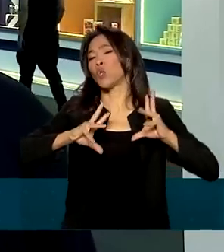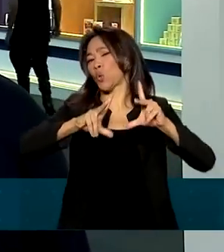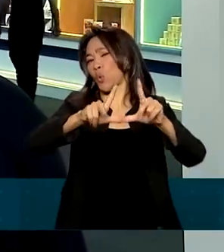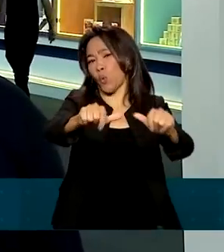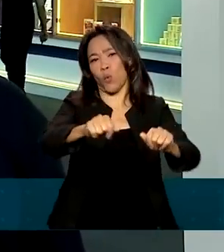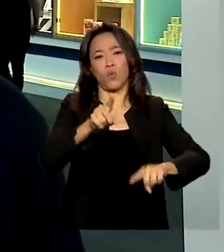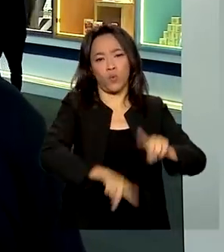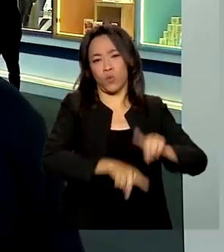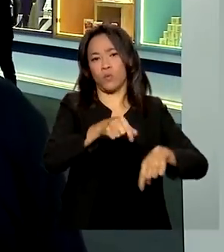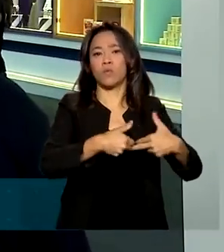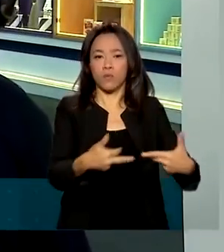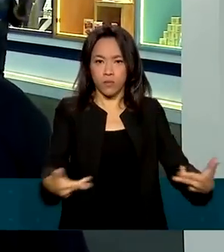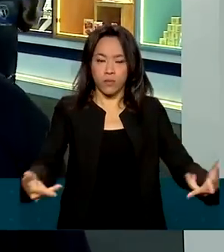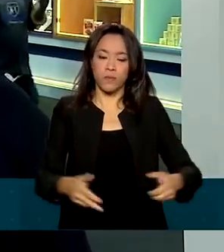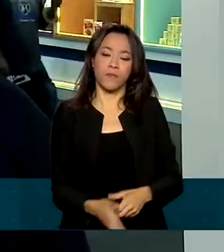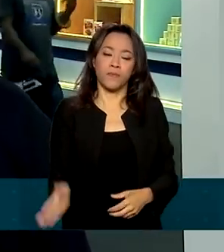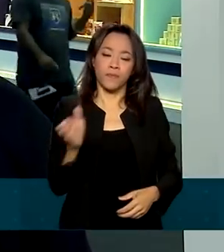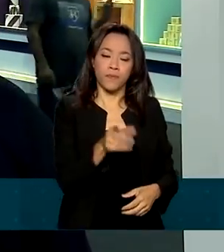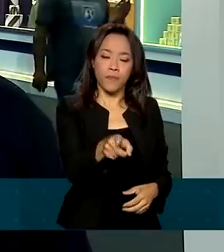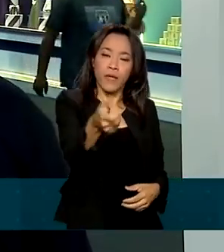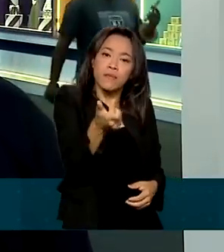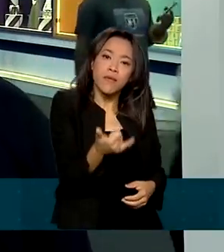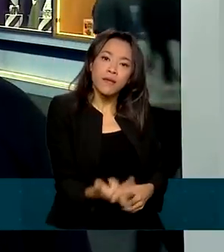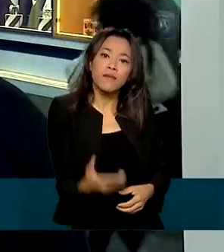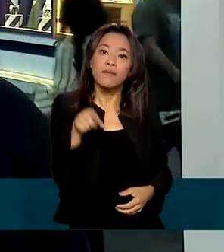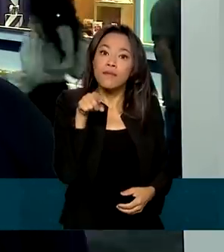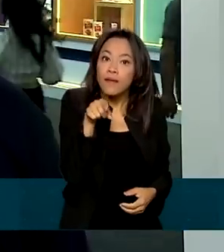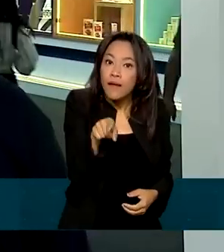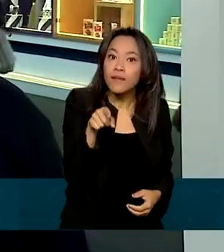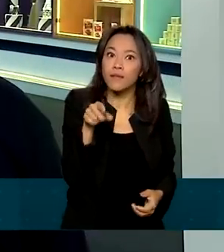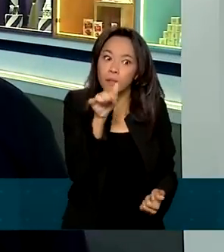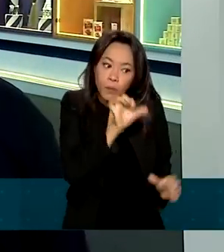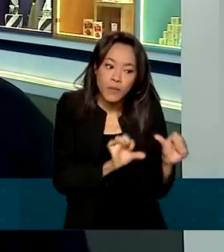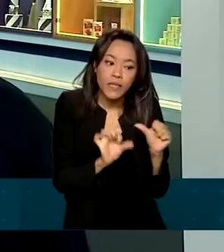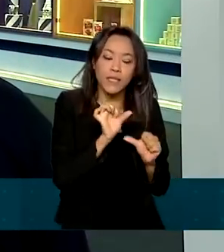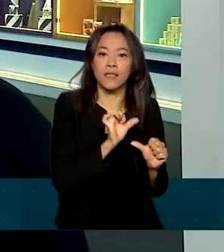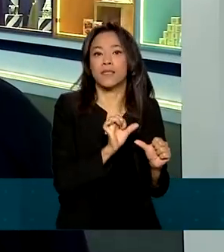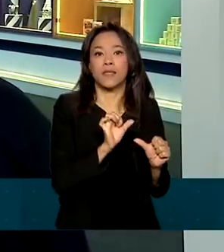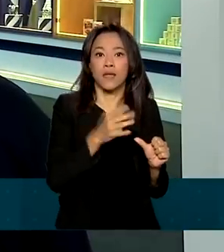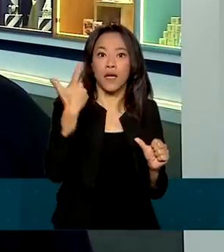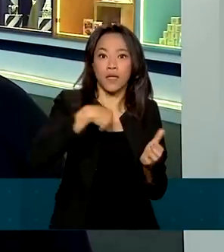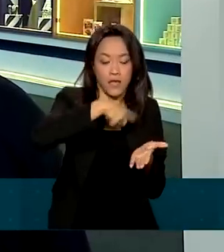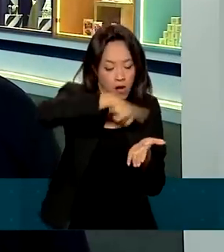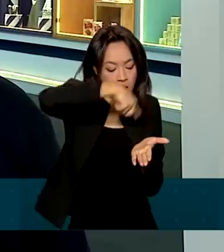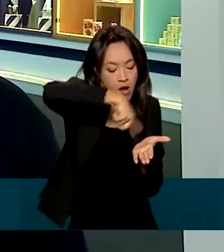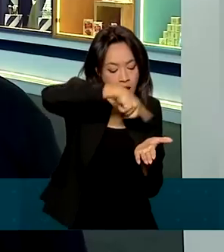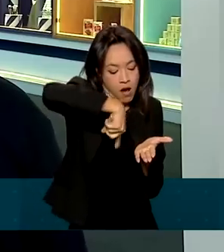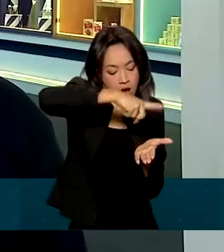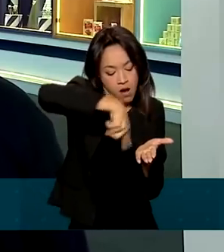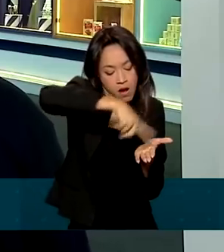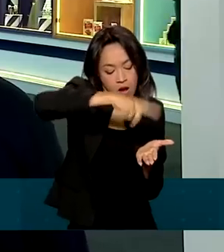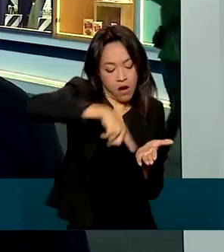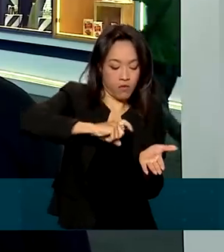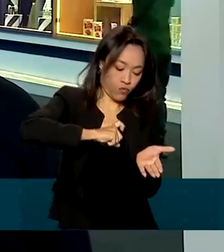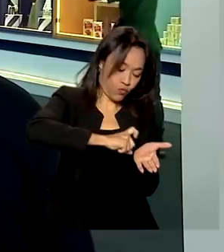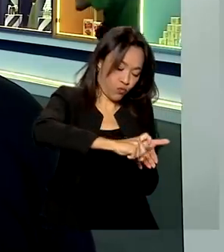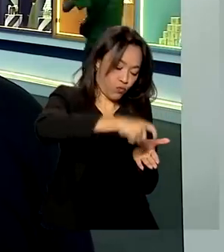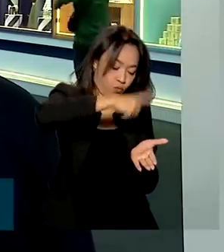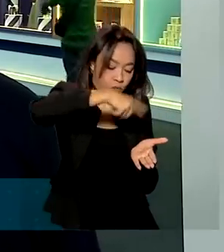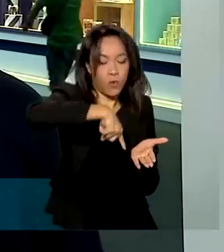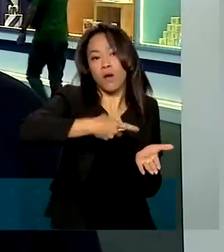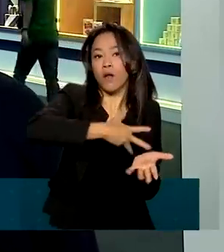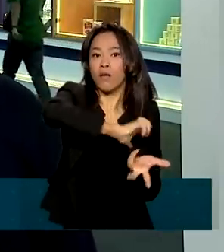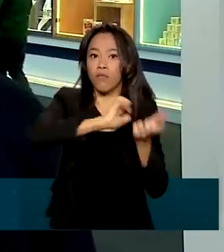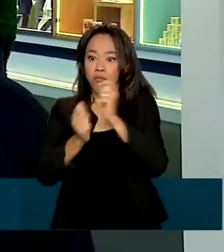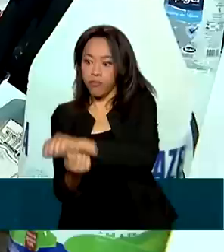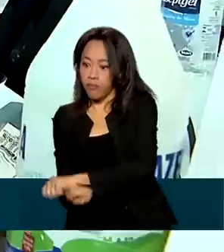é essa tendência mundial para o código 2D, a aplicação do código 2D. Então, nós temos várias oportunidades